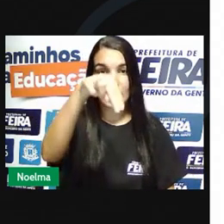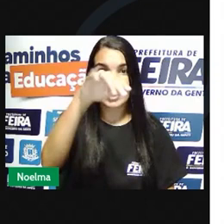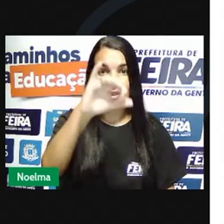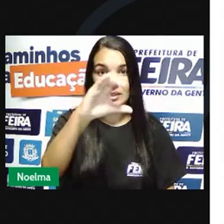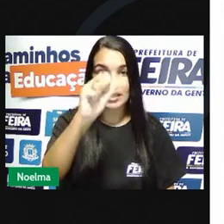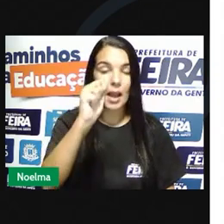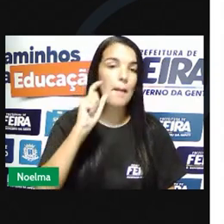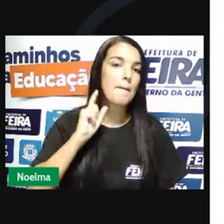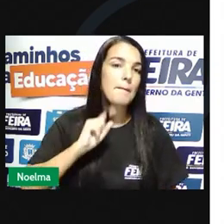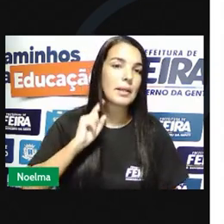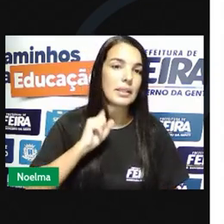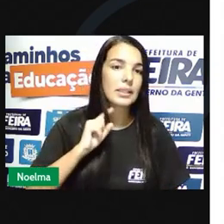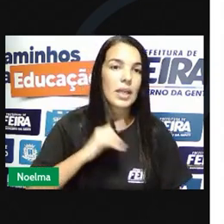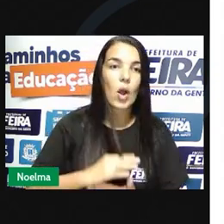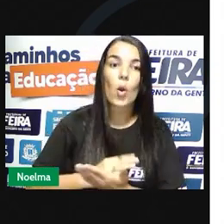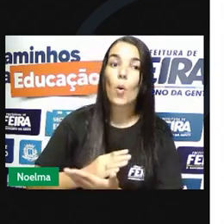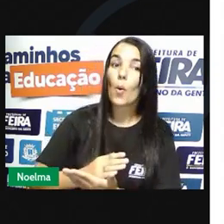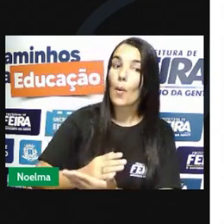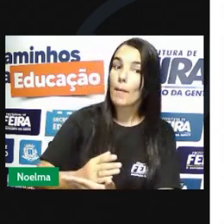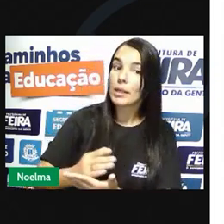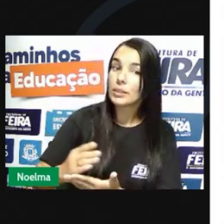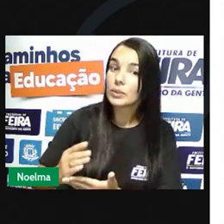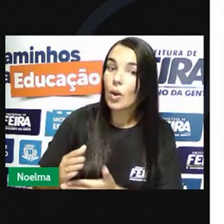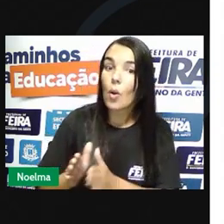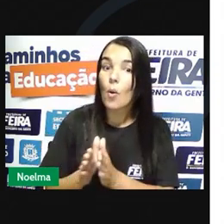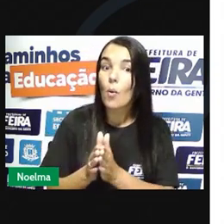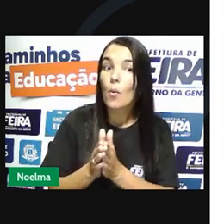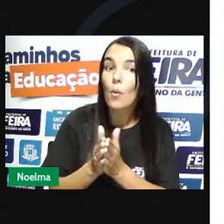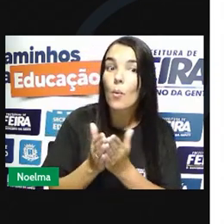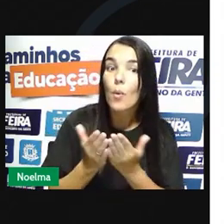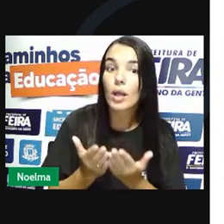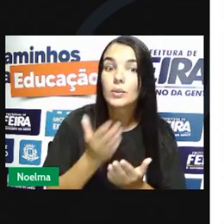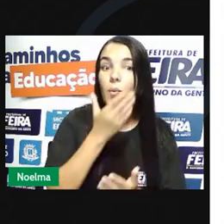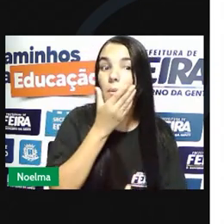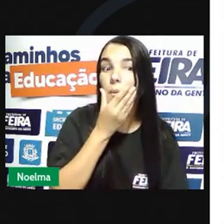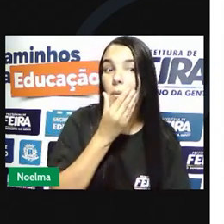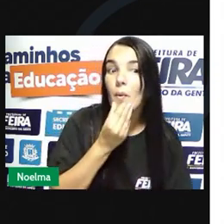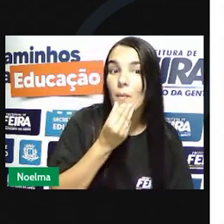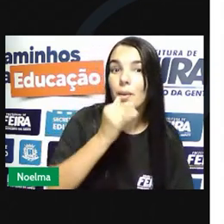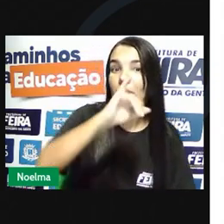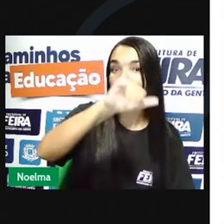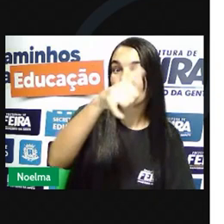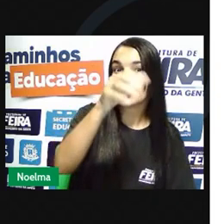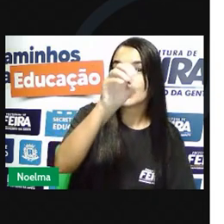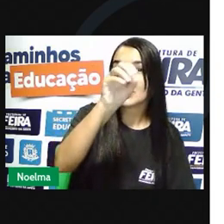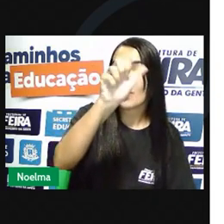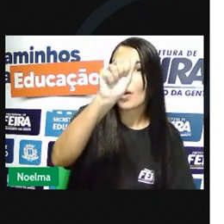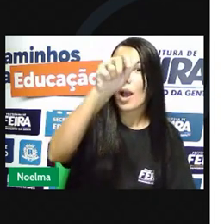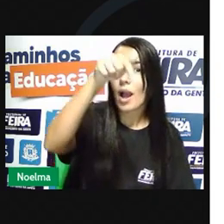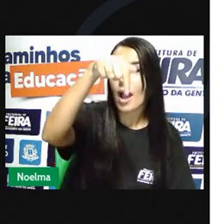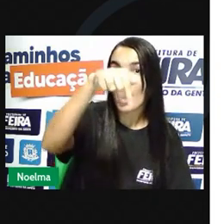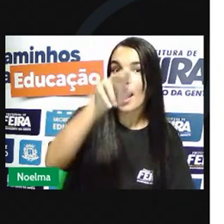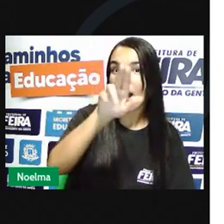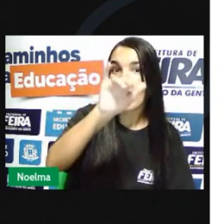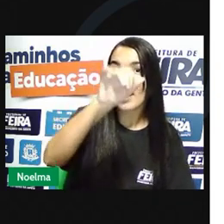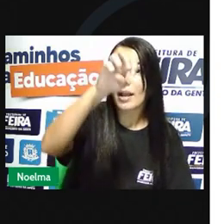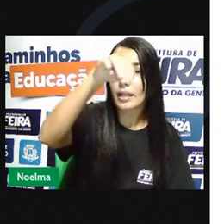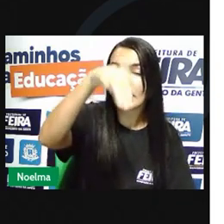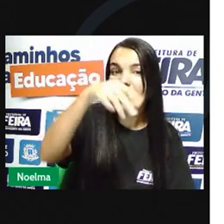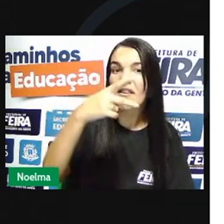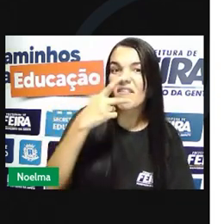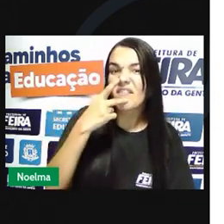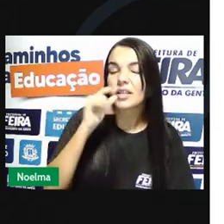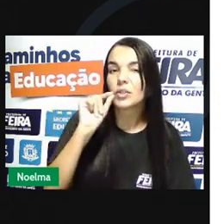iniciou quando um membro do grupo Joaquim Silvério traiu a